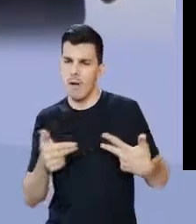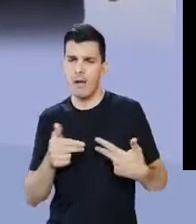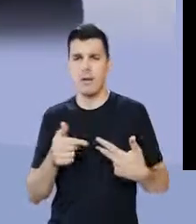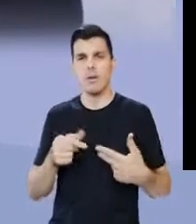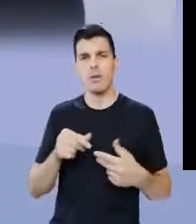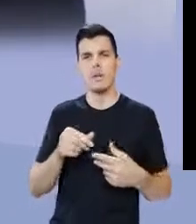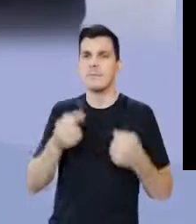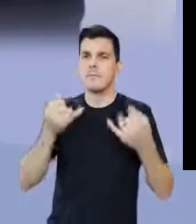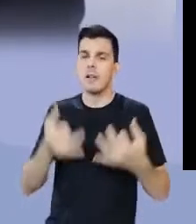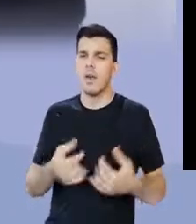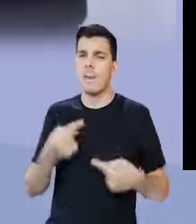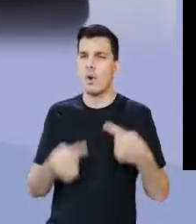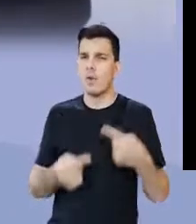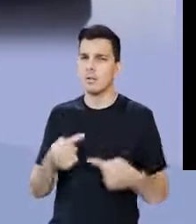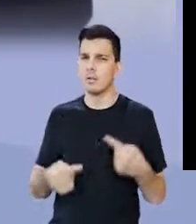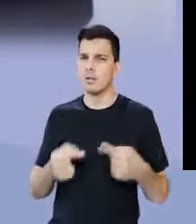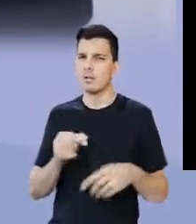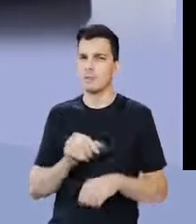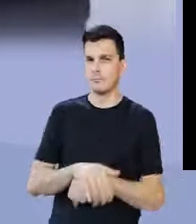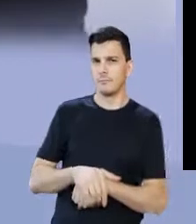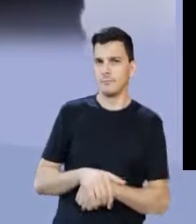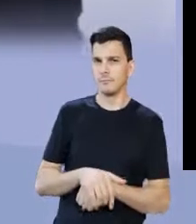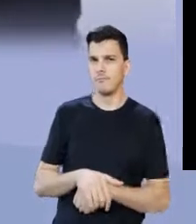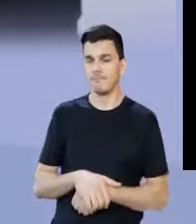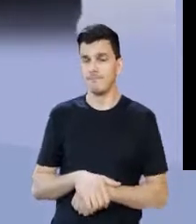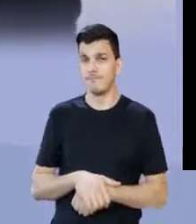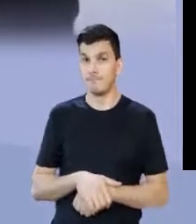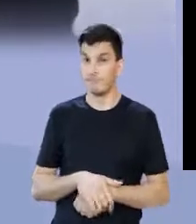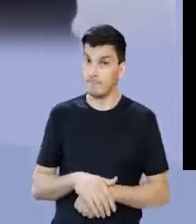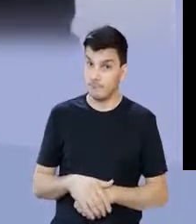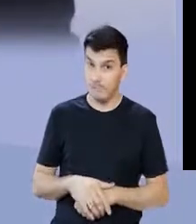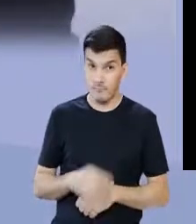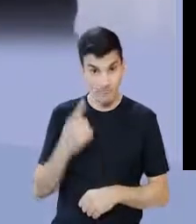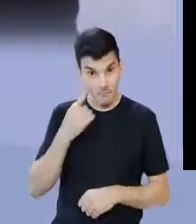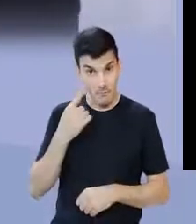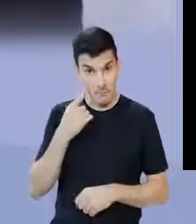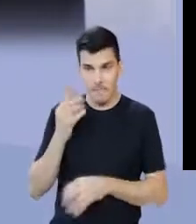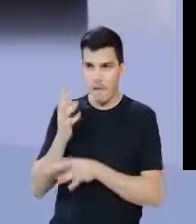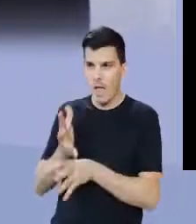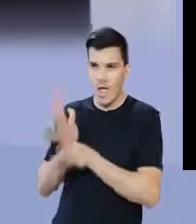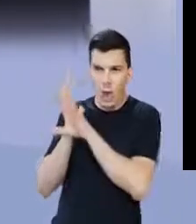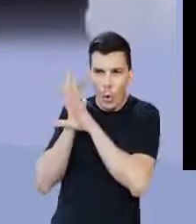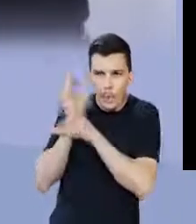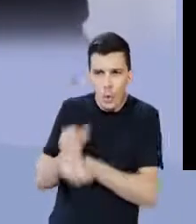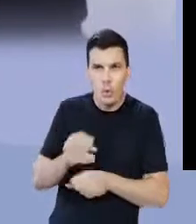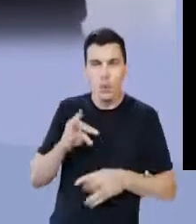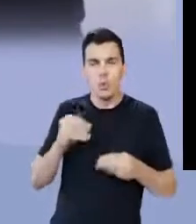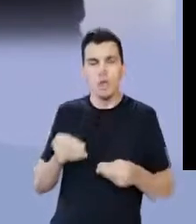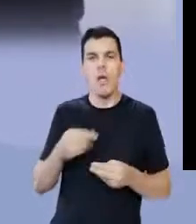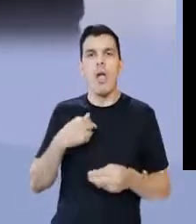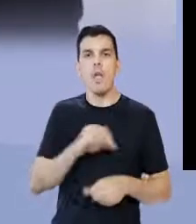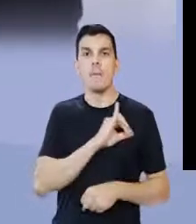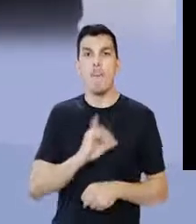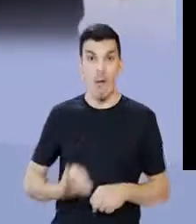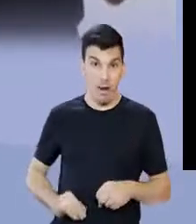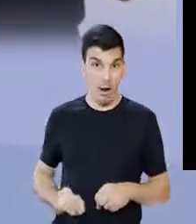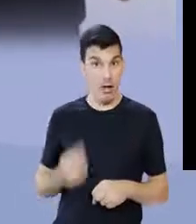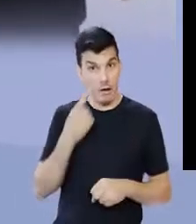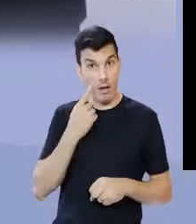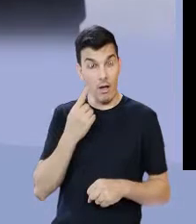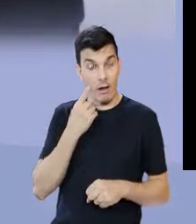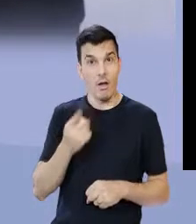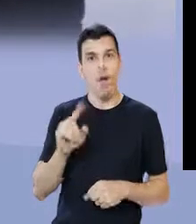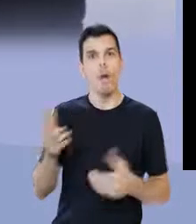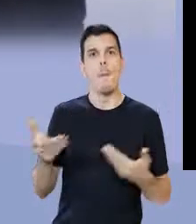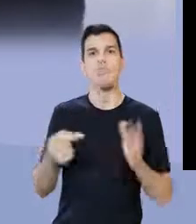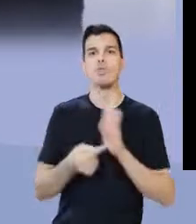restaurados, para justificar, o regime político. É, e o gabarito? Eu vou recuperar, tudo aquilo, que um dia, foi o império